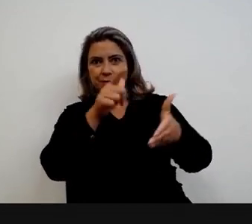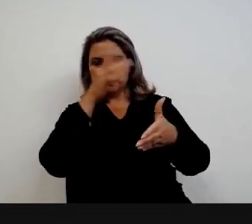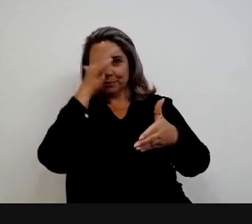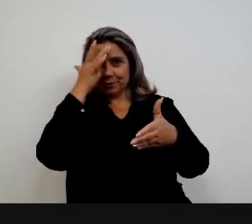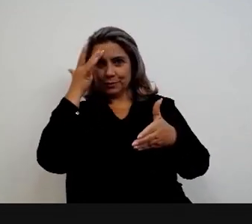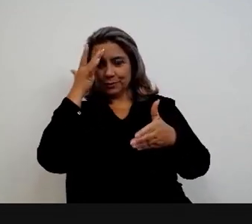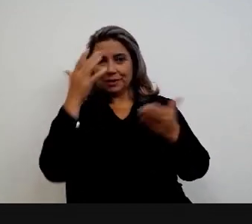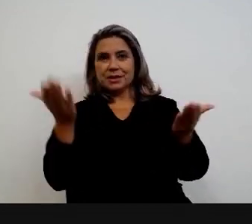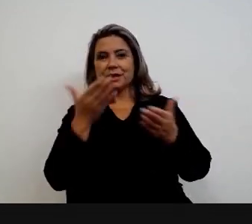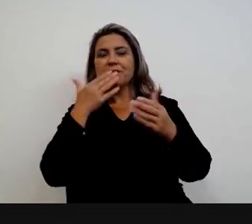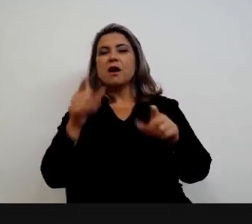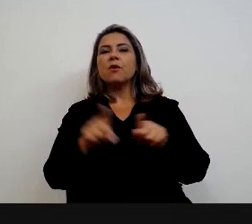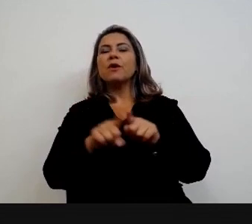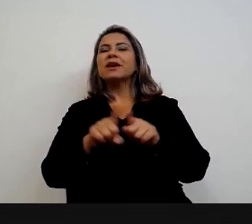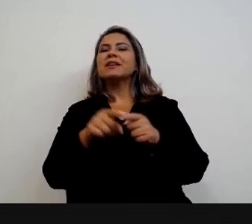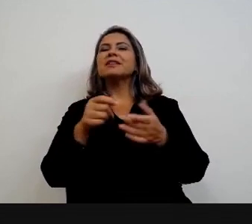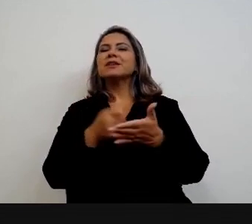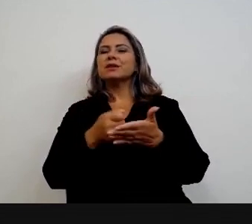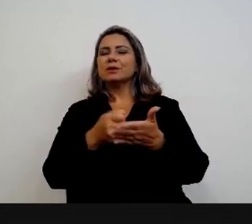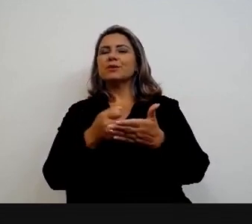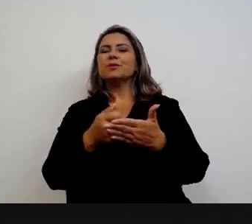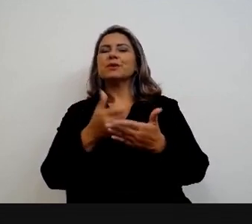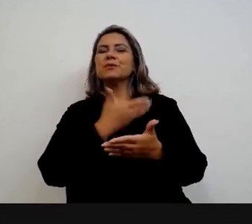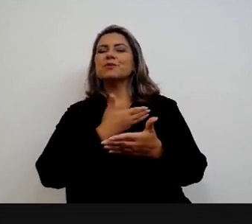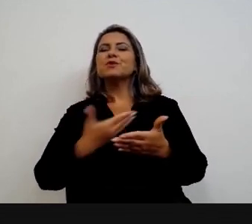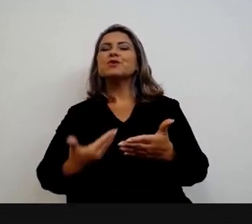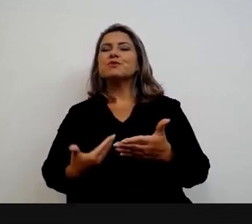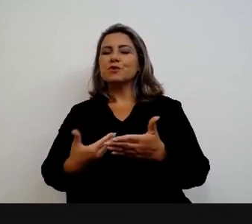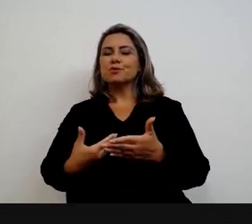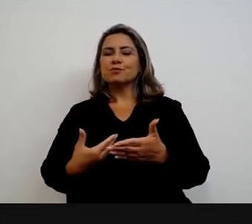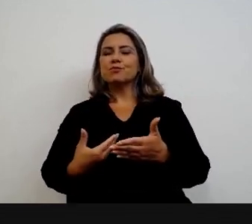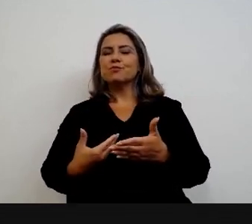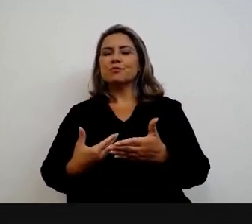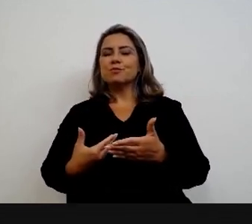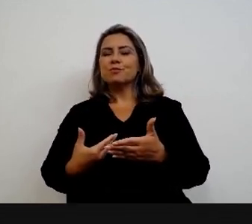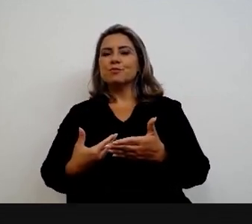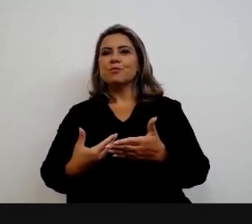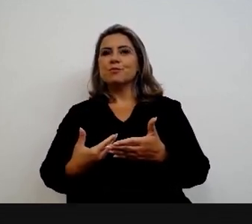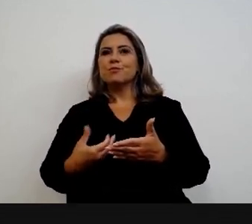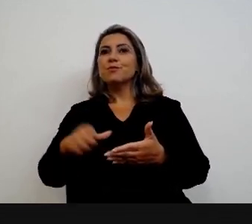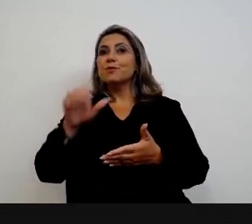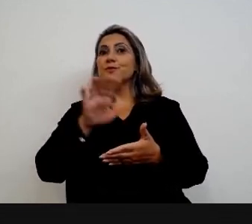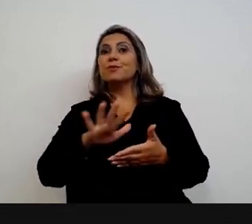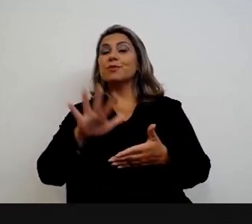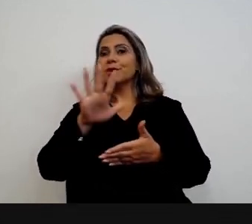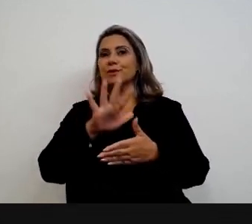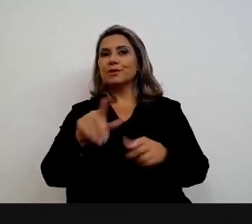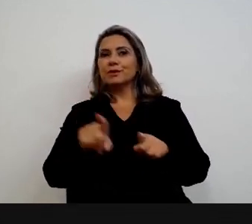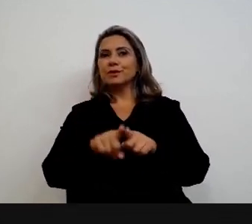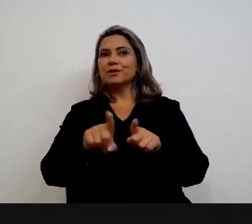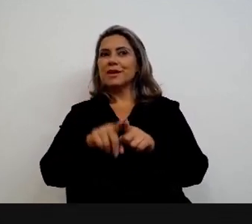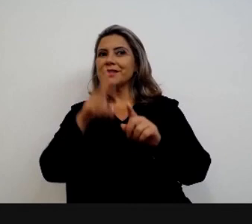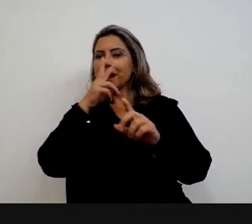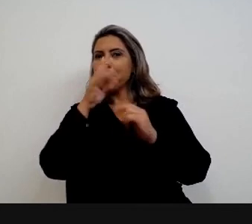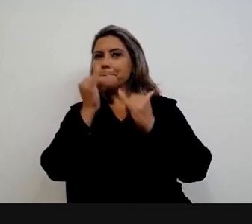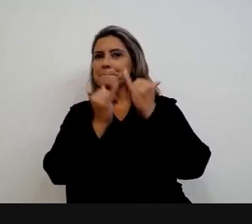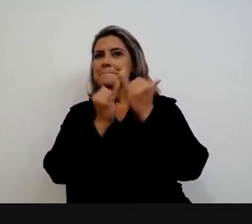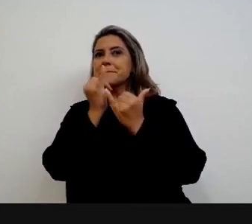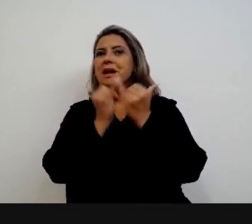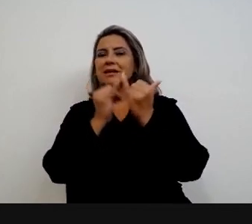agora não lembro o é o P Público acho Serviço Público Nacional e tem uma cara muito mais parecida com a Enap